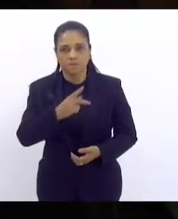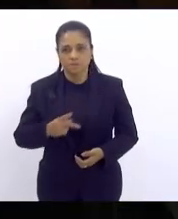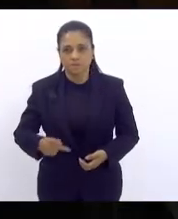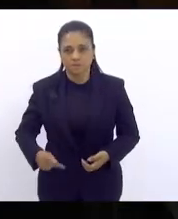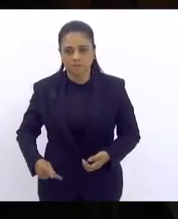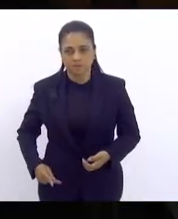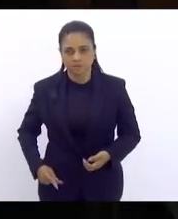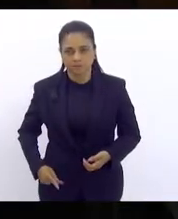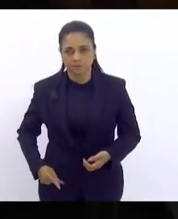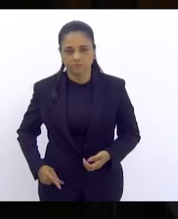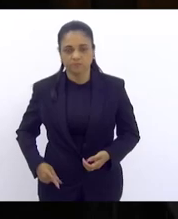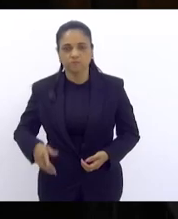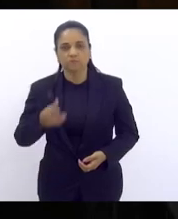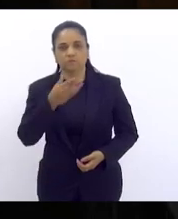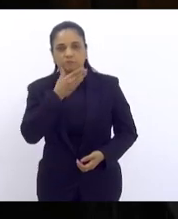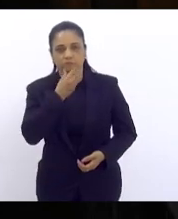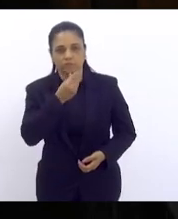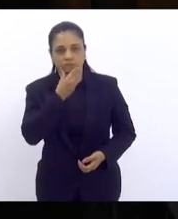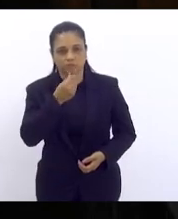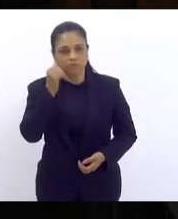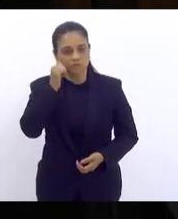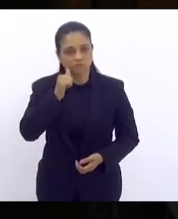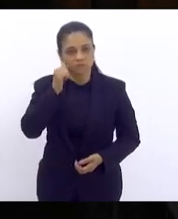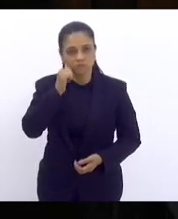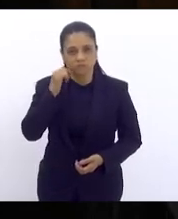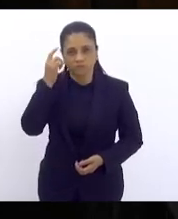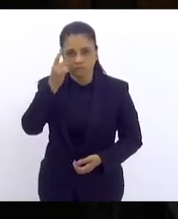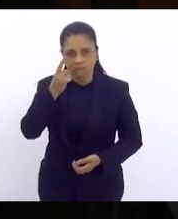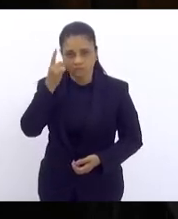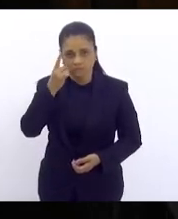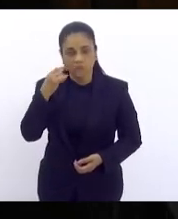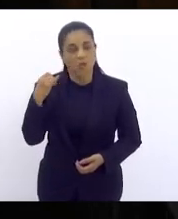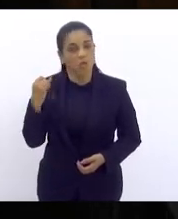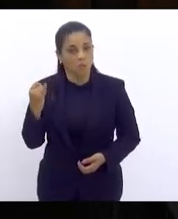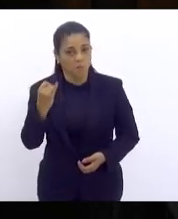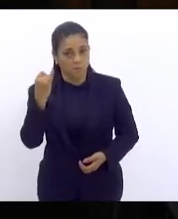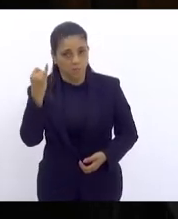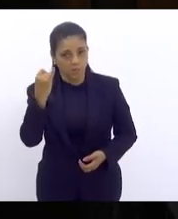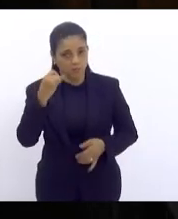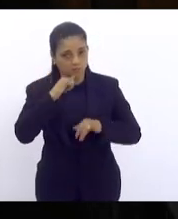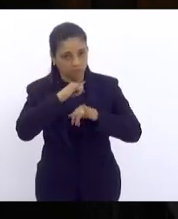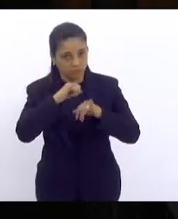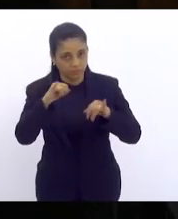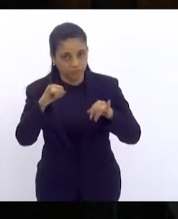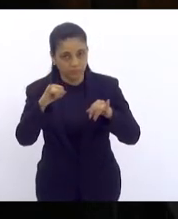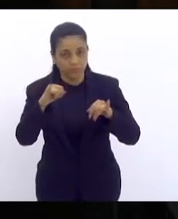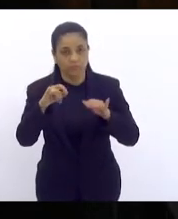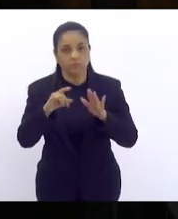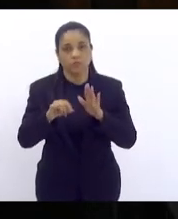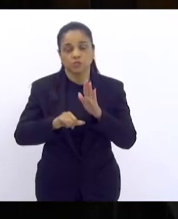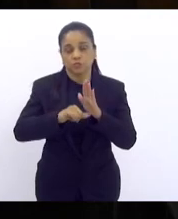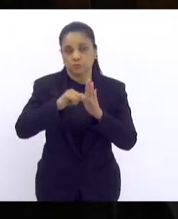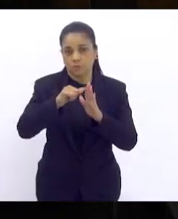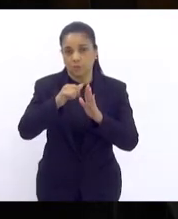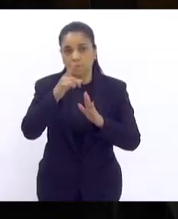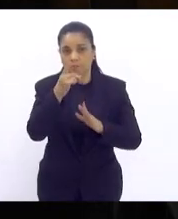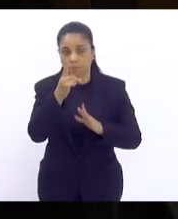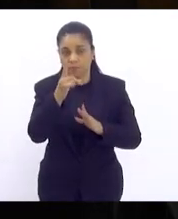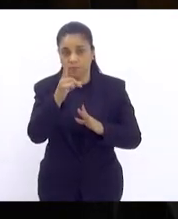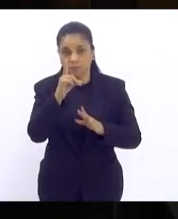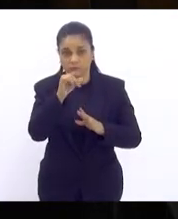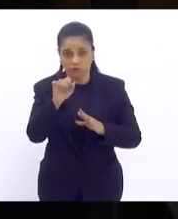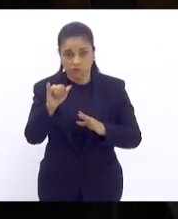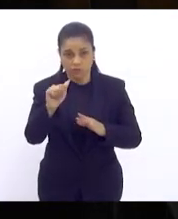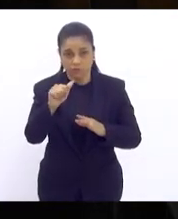senhoras deputadas senhores deputados muito importante dizer que no dia primeiro de maio a